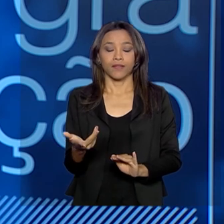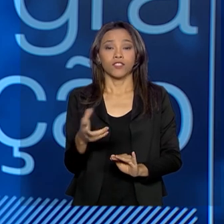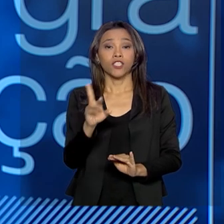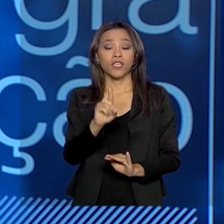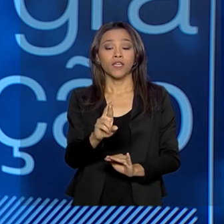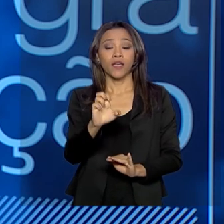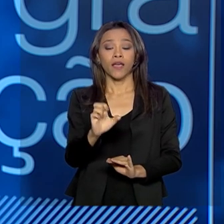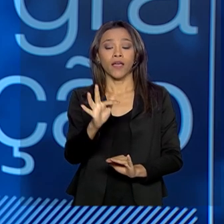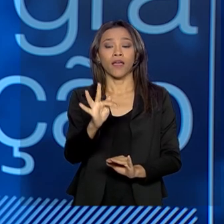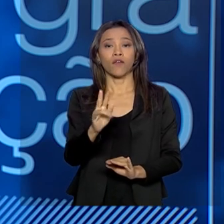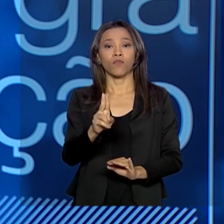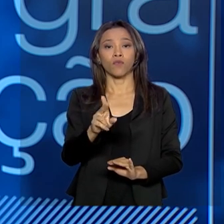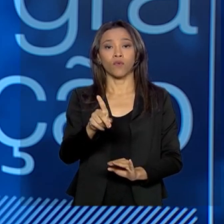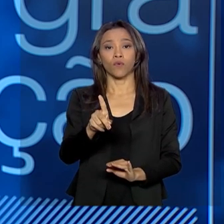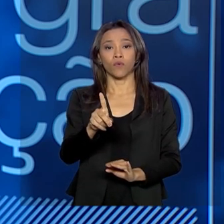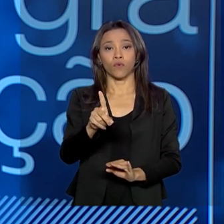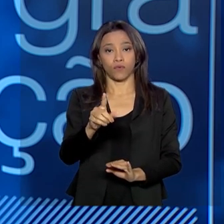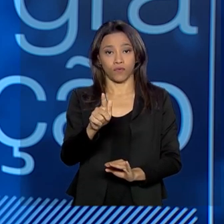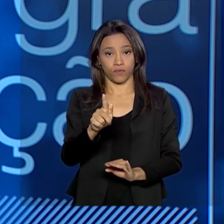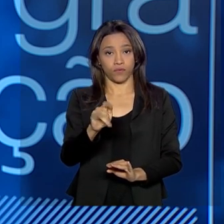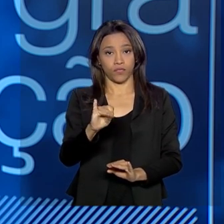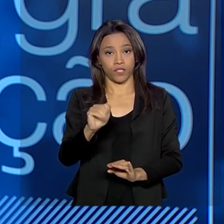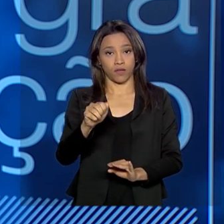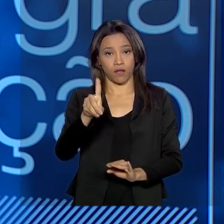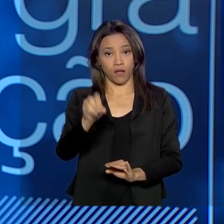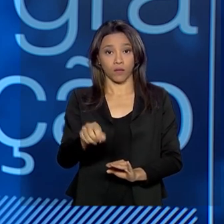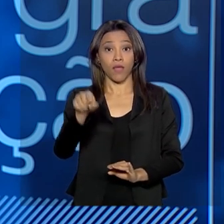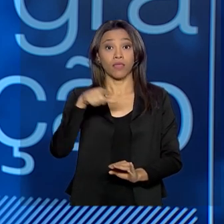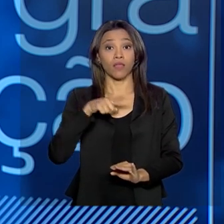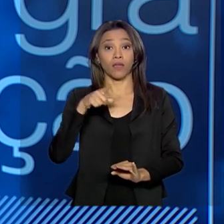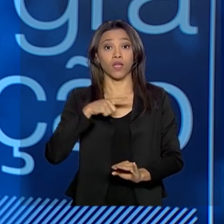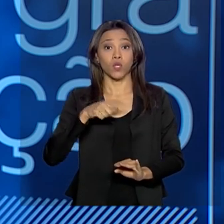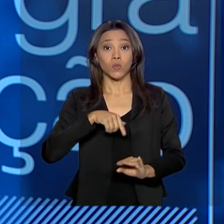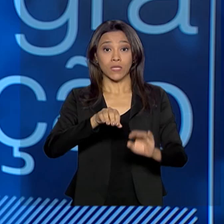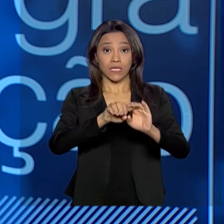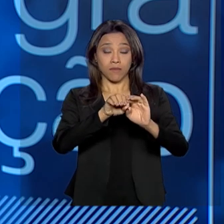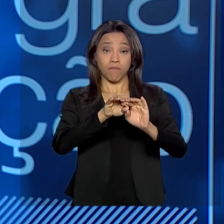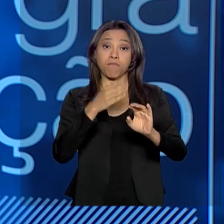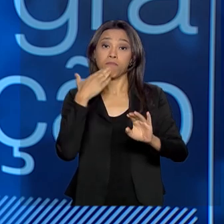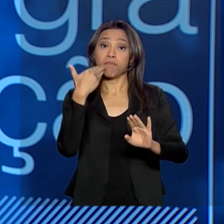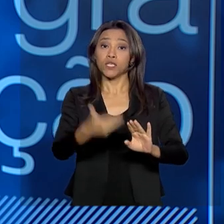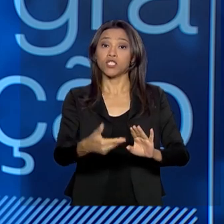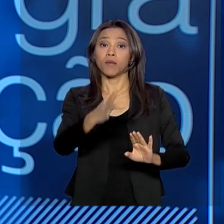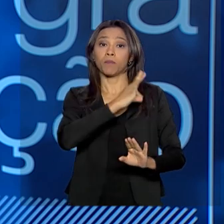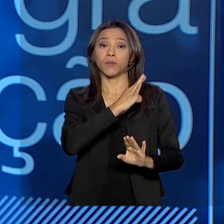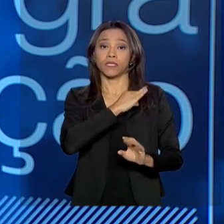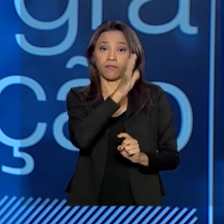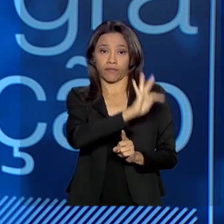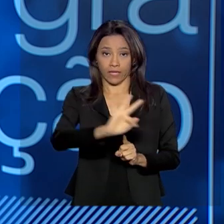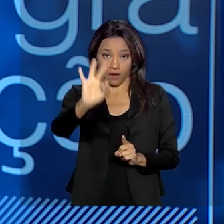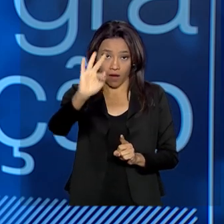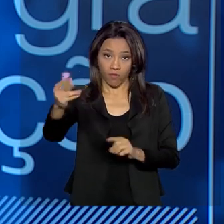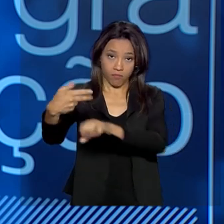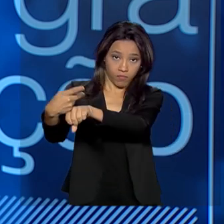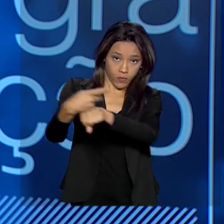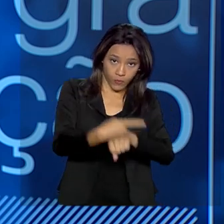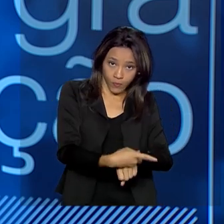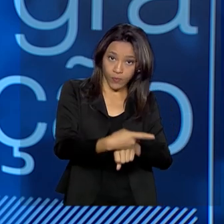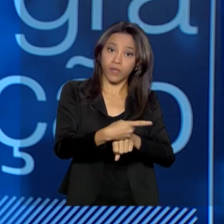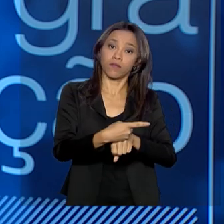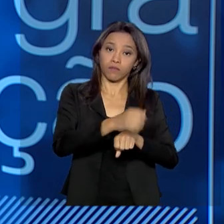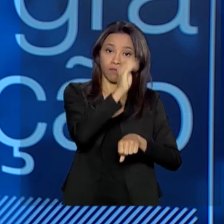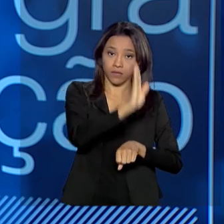faz isso através de um sistema, apresenta esse pedido na Polícia Federal, na entrada do país,